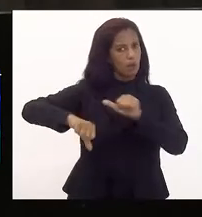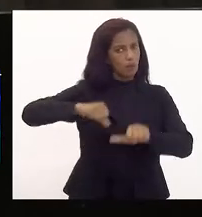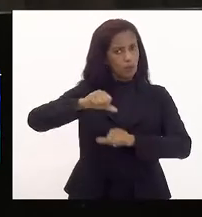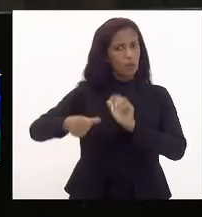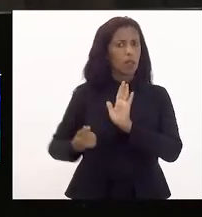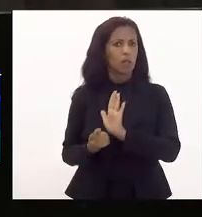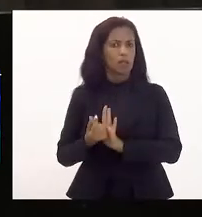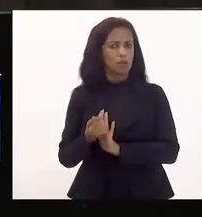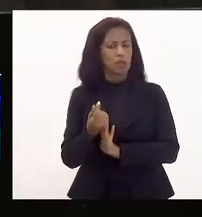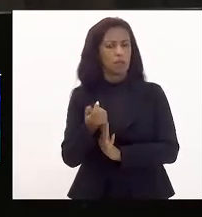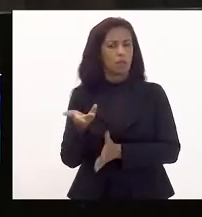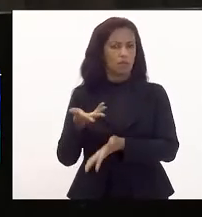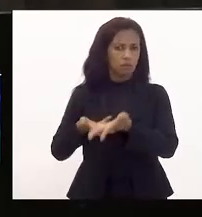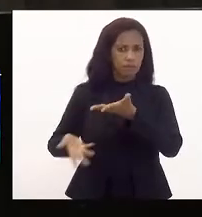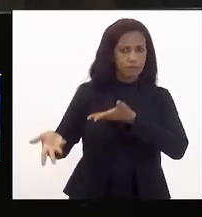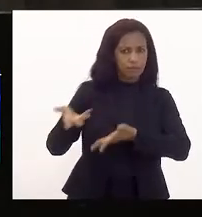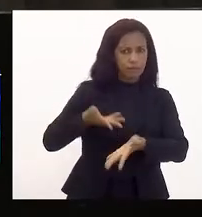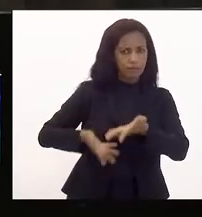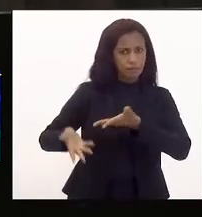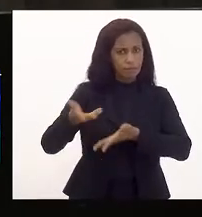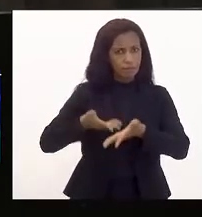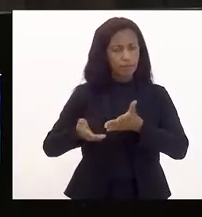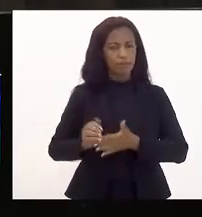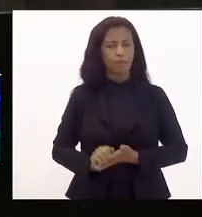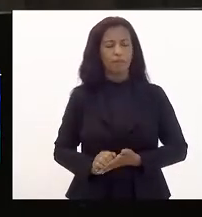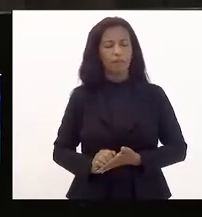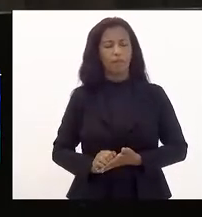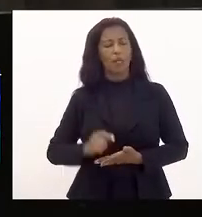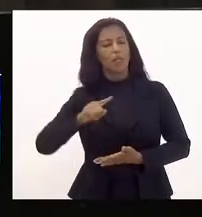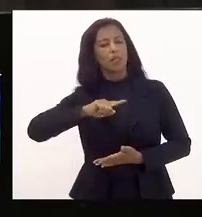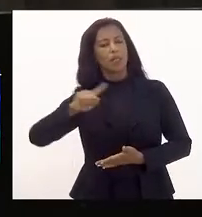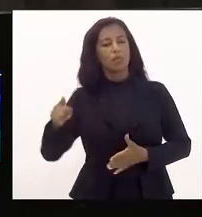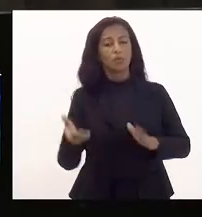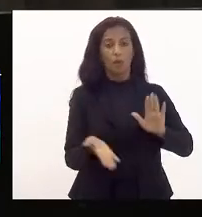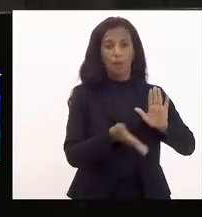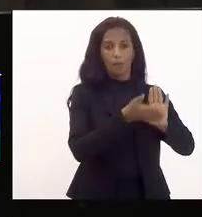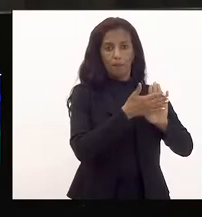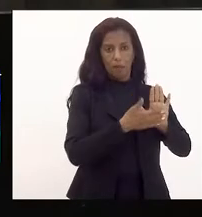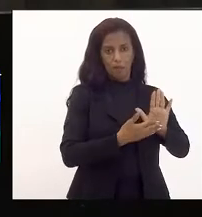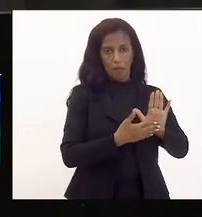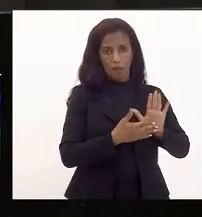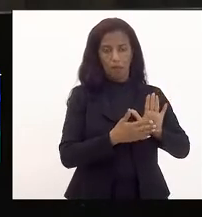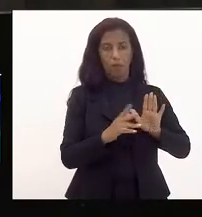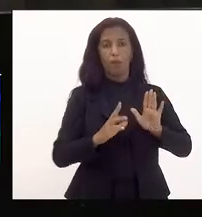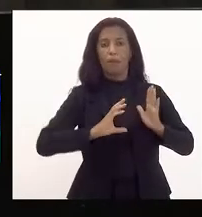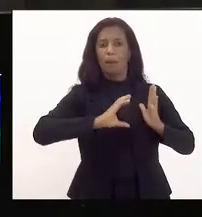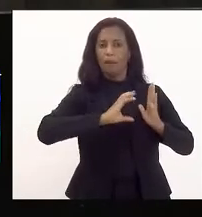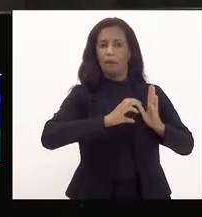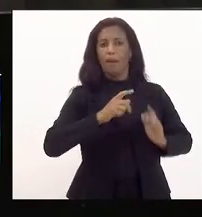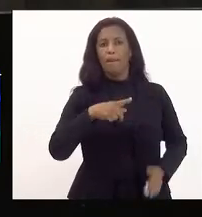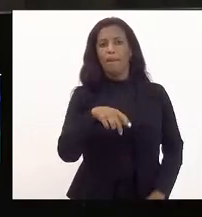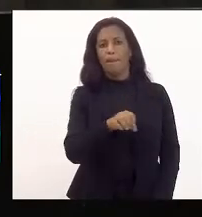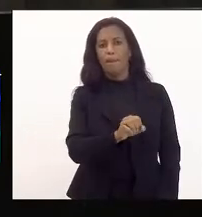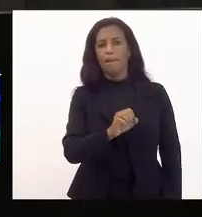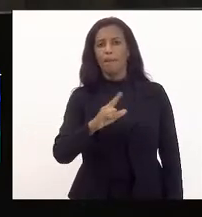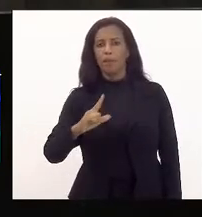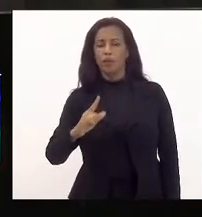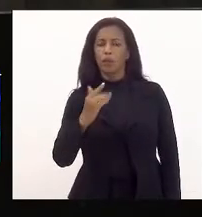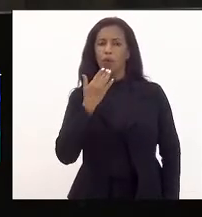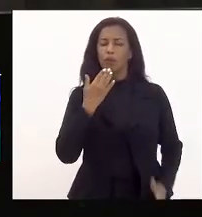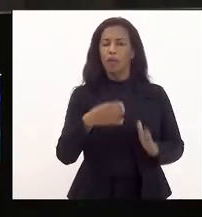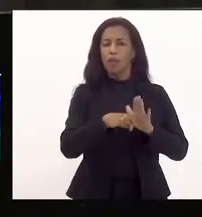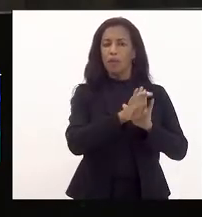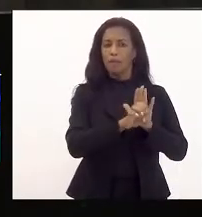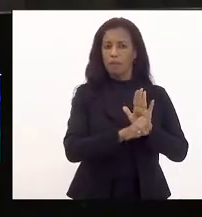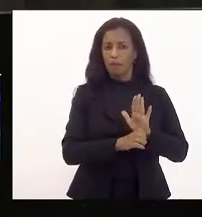mais participativo. Então, não apenas o nosso mandato, mas também a bancada do PSOL está emendando a peça orçamentária nesse